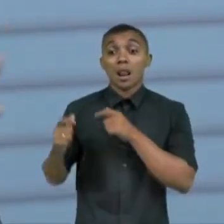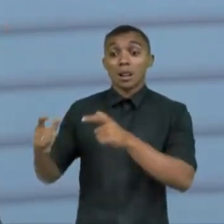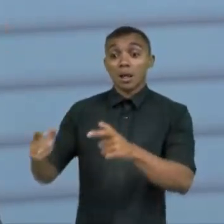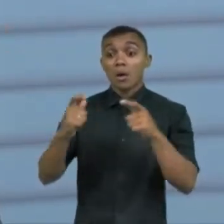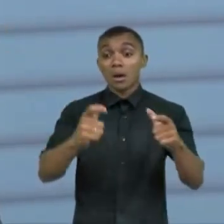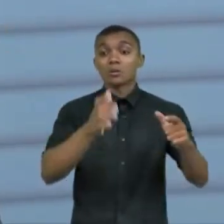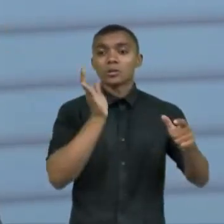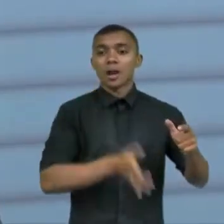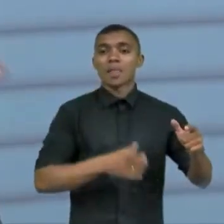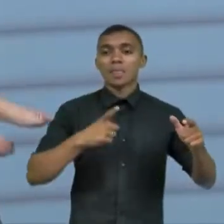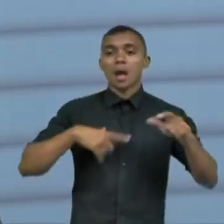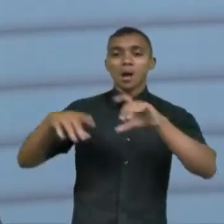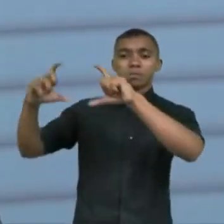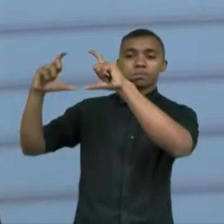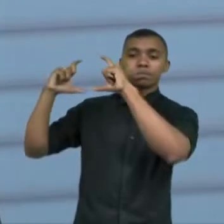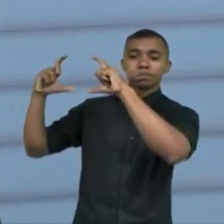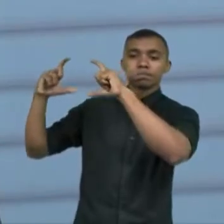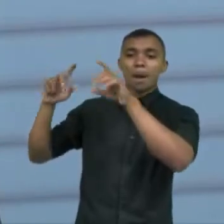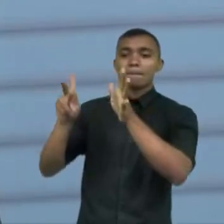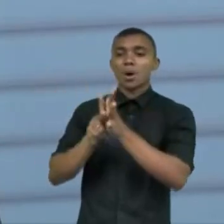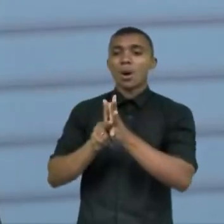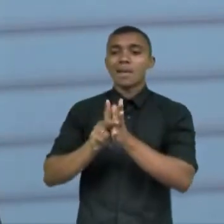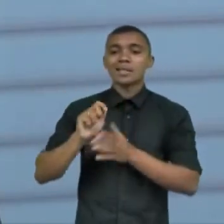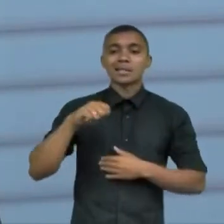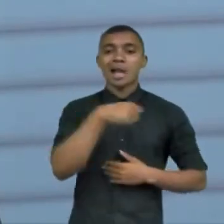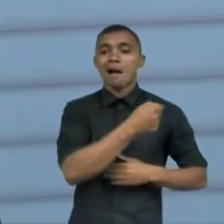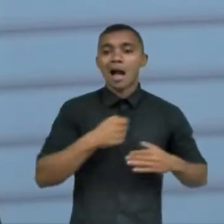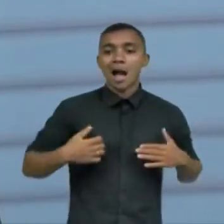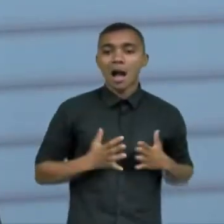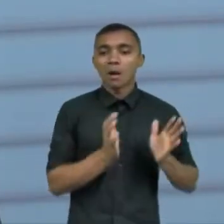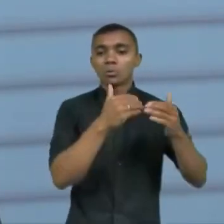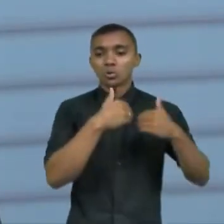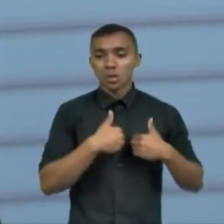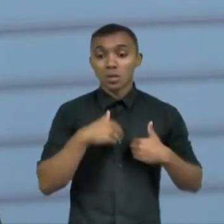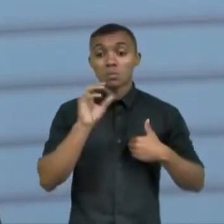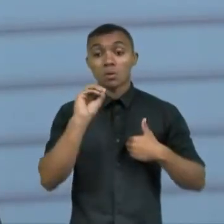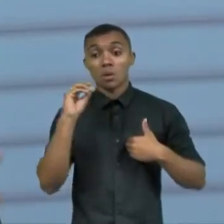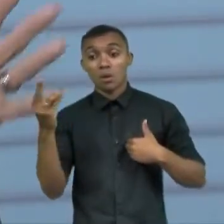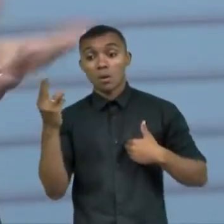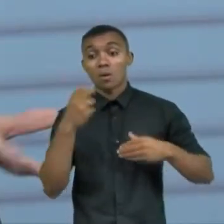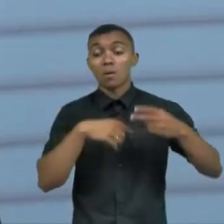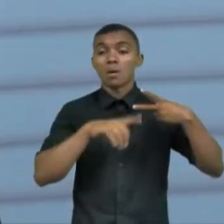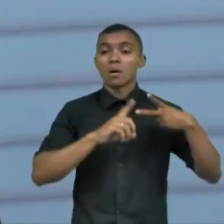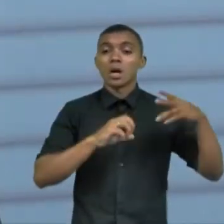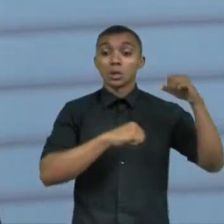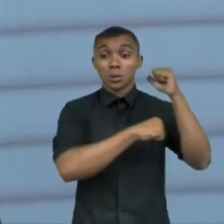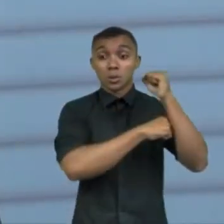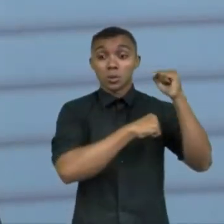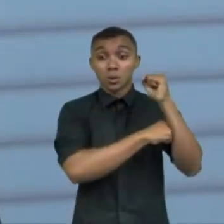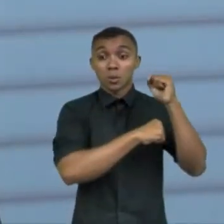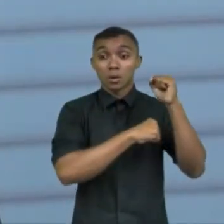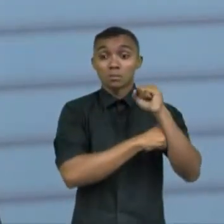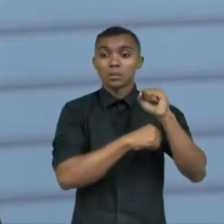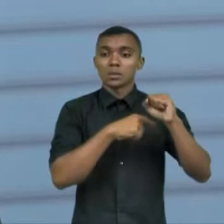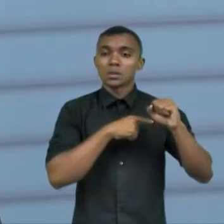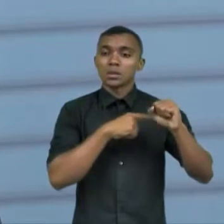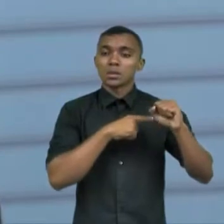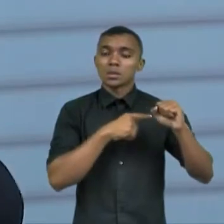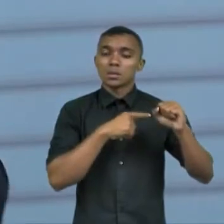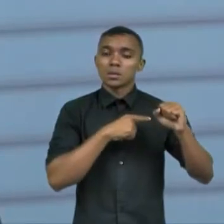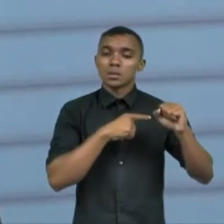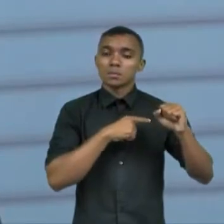tem as placas com o símbolo do autismo do autismo onde tem as nos shoppings que são colocados agora